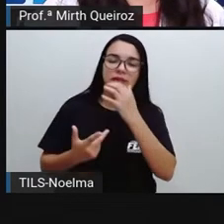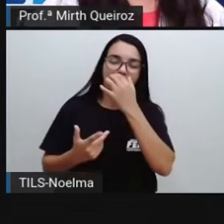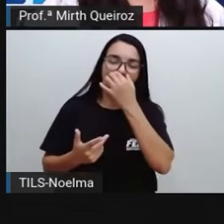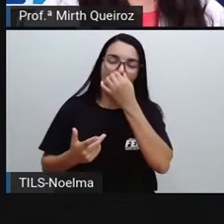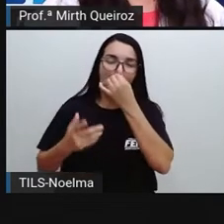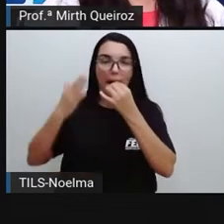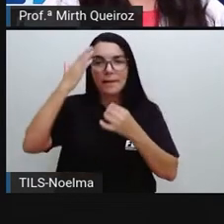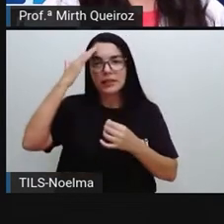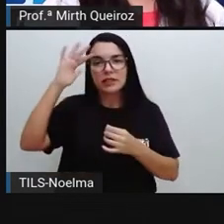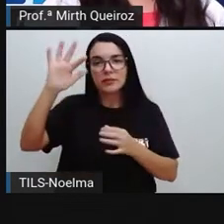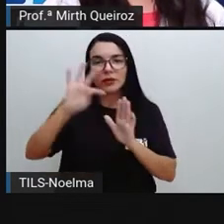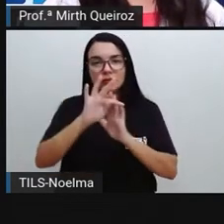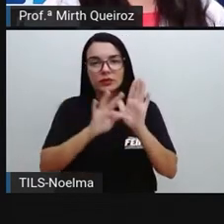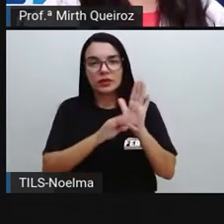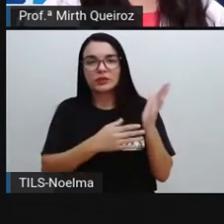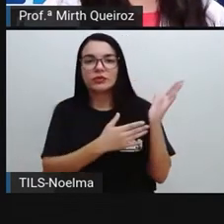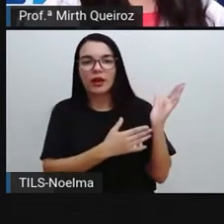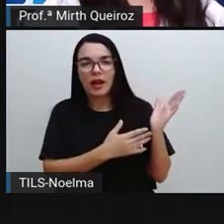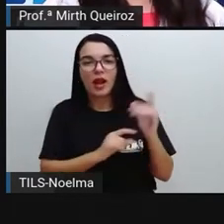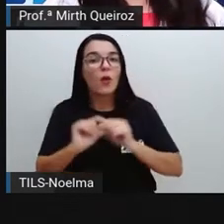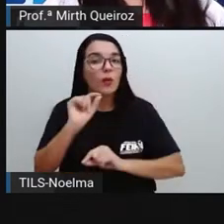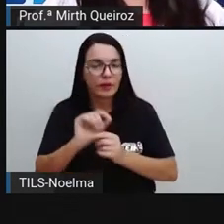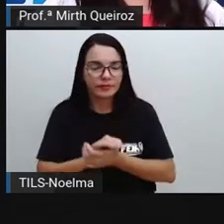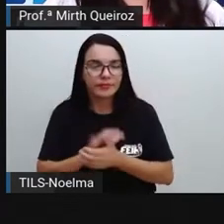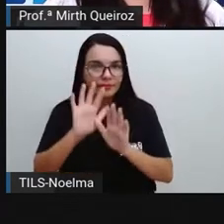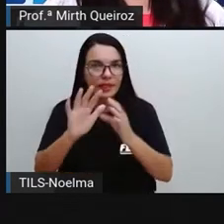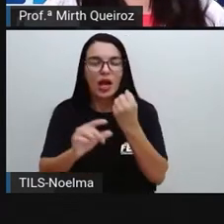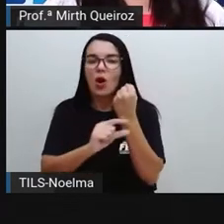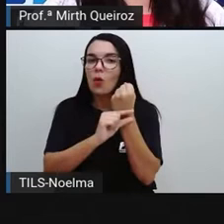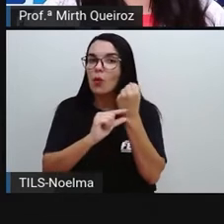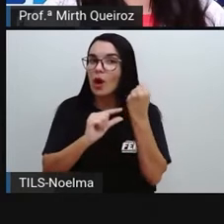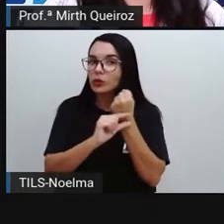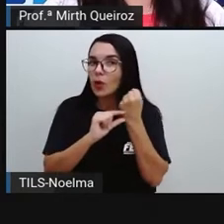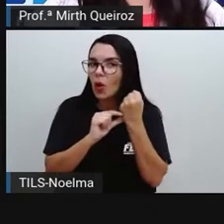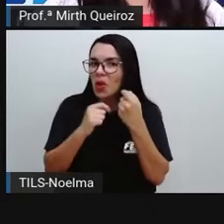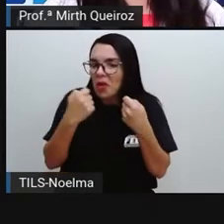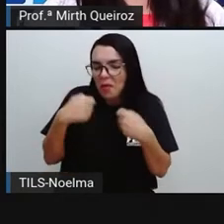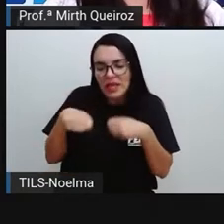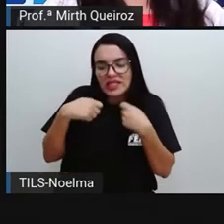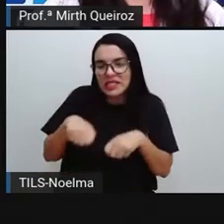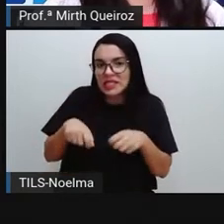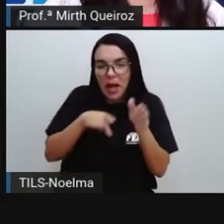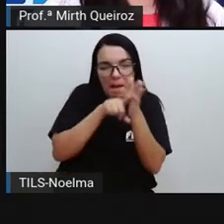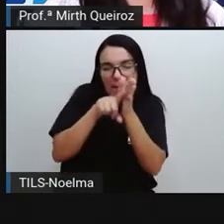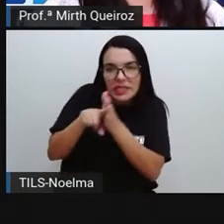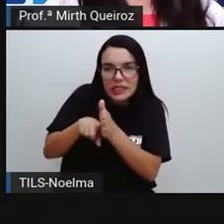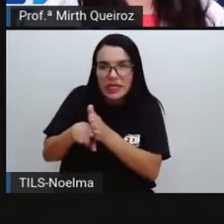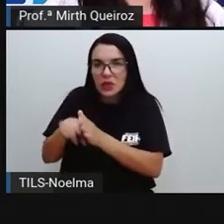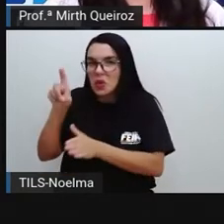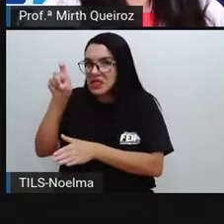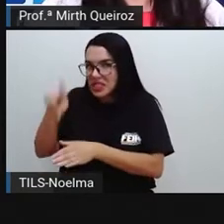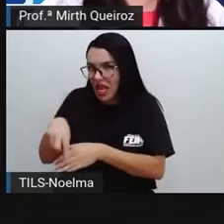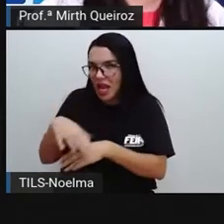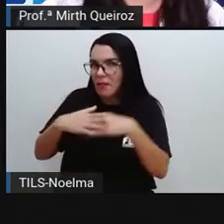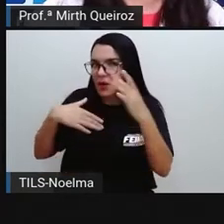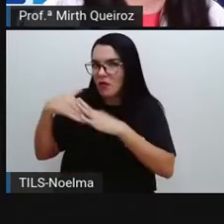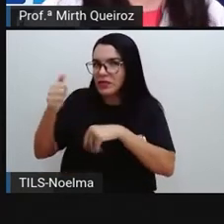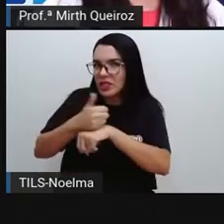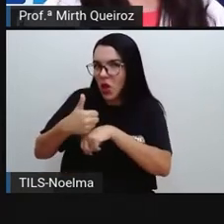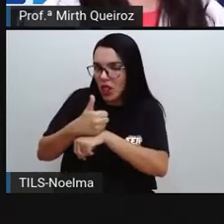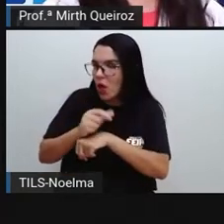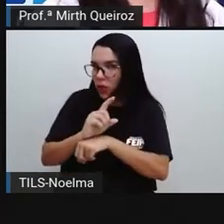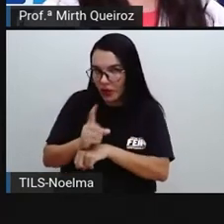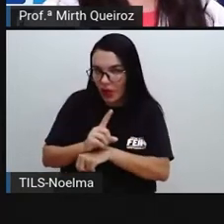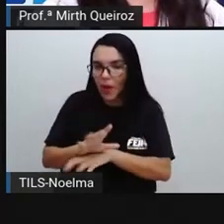texto, onde o autor, ele não precisa ser cientista, pesquisador, como eu disse para vocês, mas